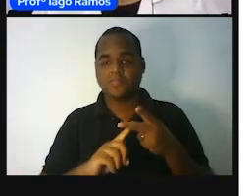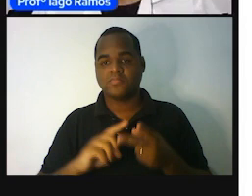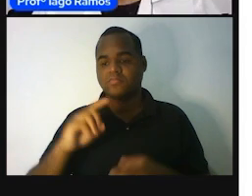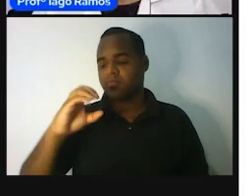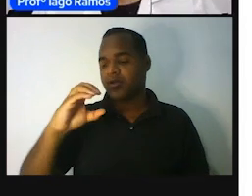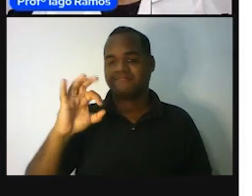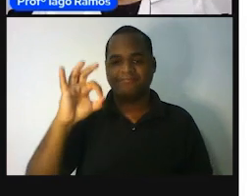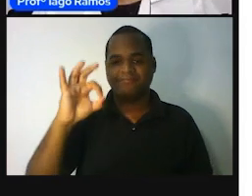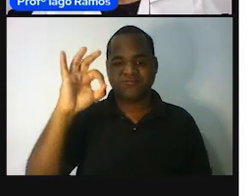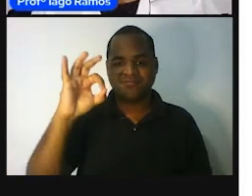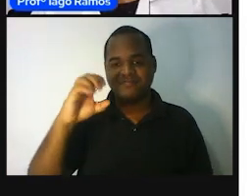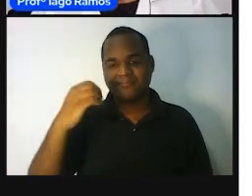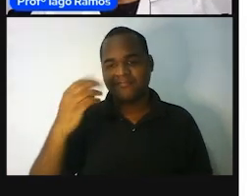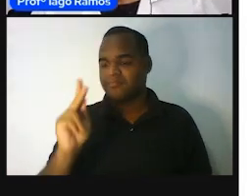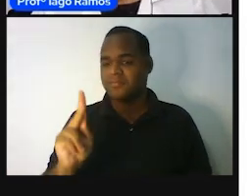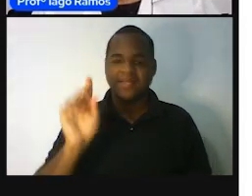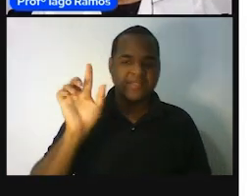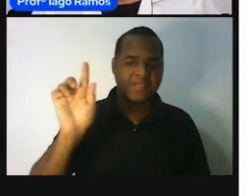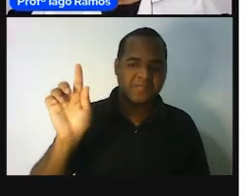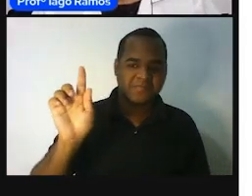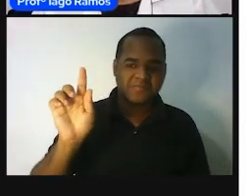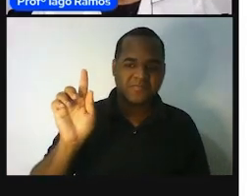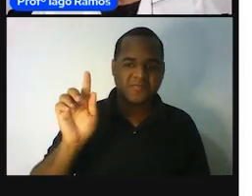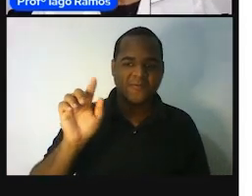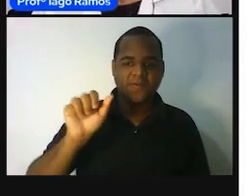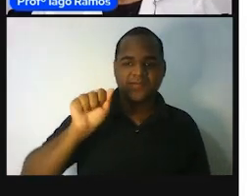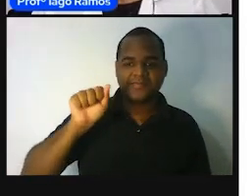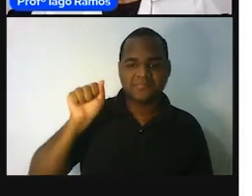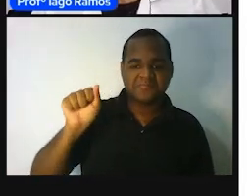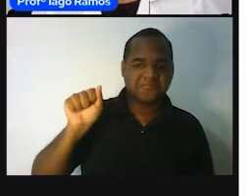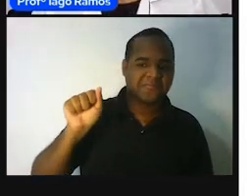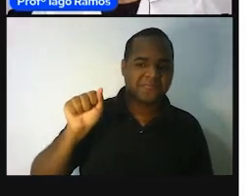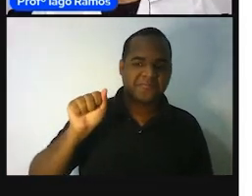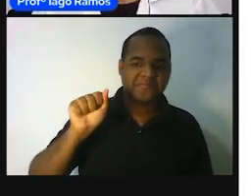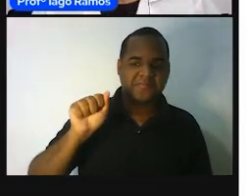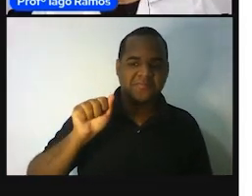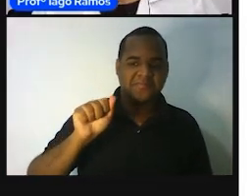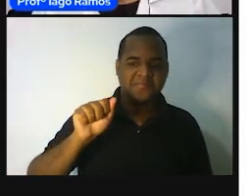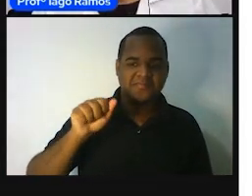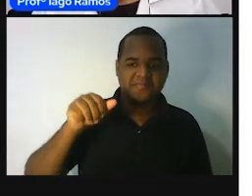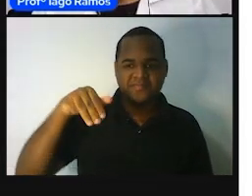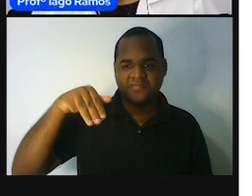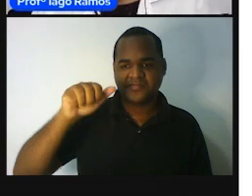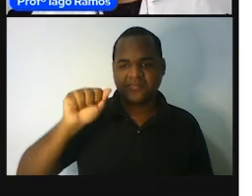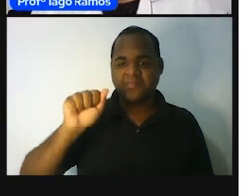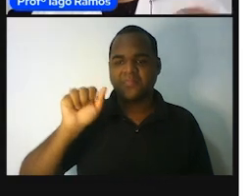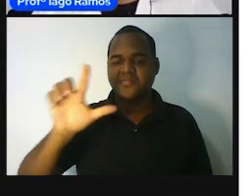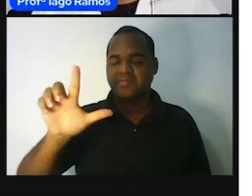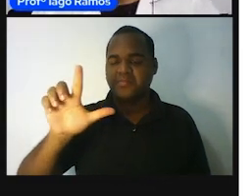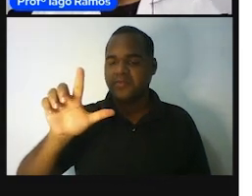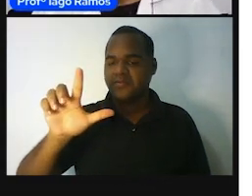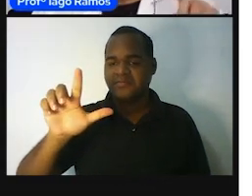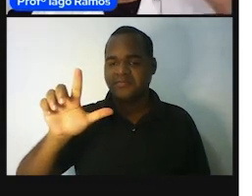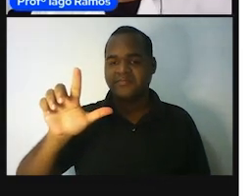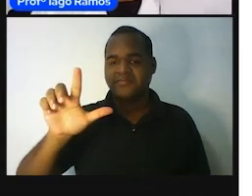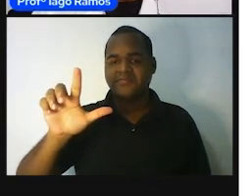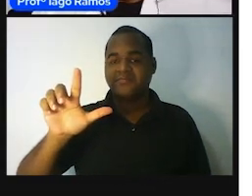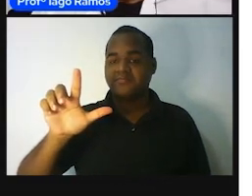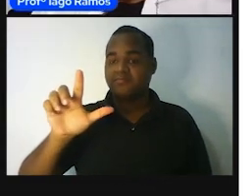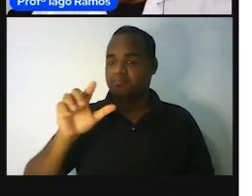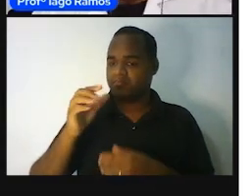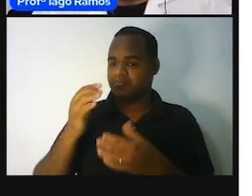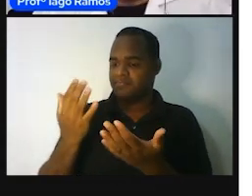massa, corrente elétrica e quantidade de matérias que são estudadas na